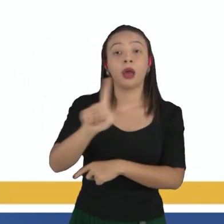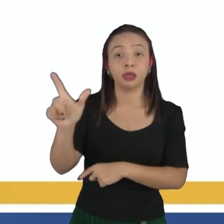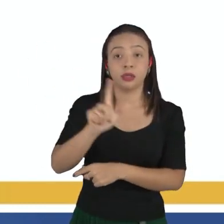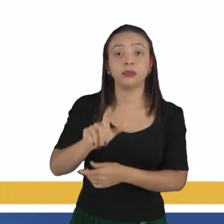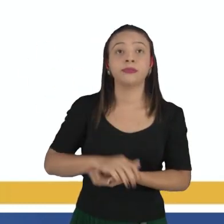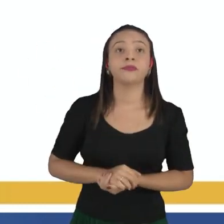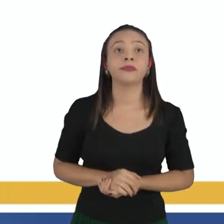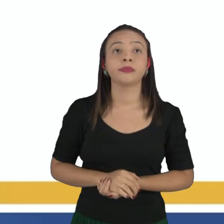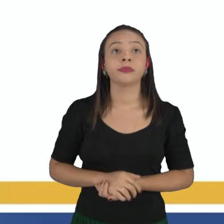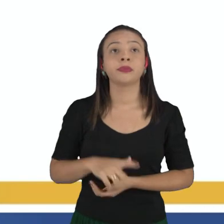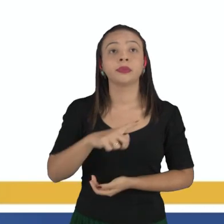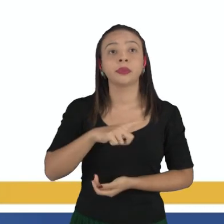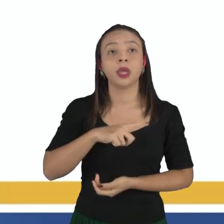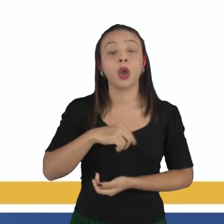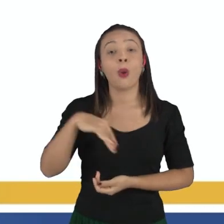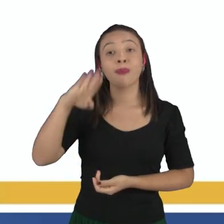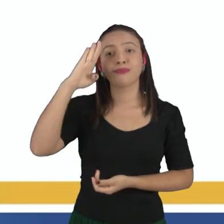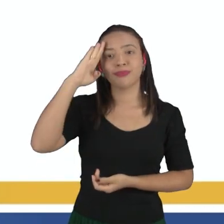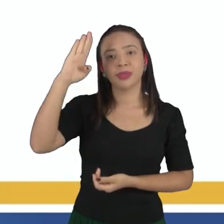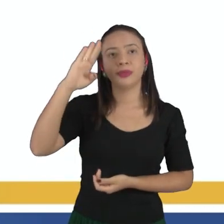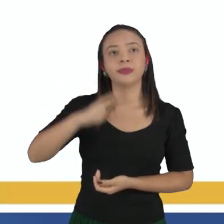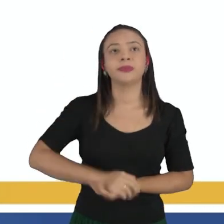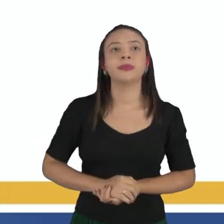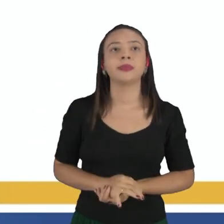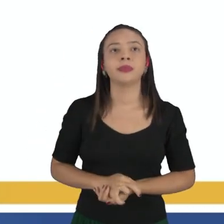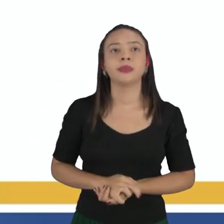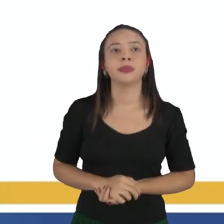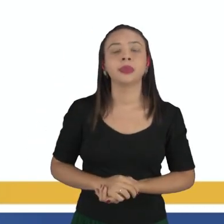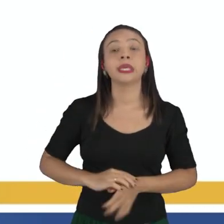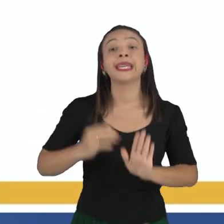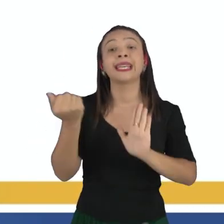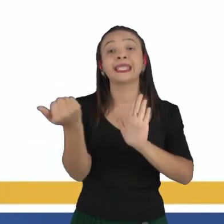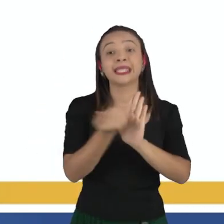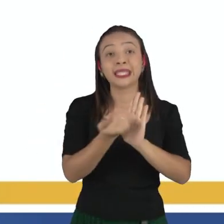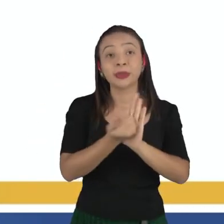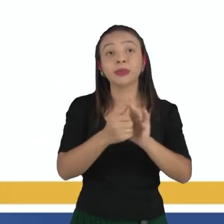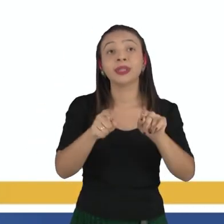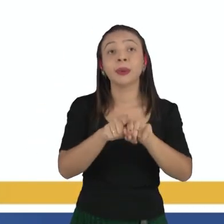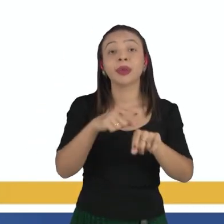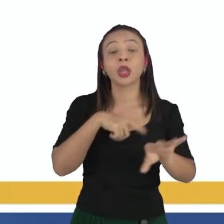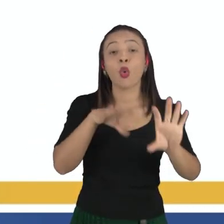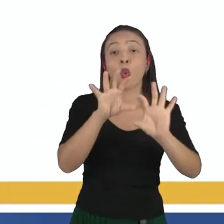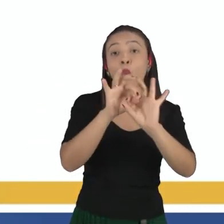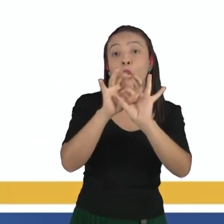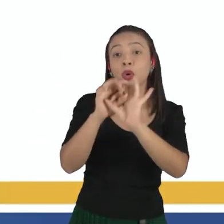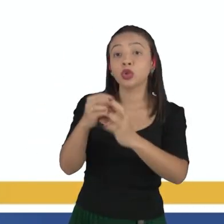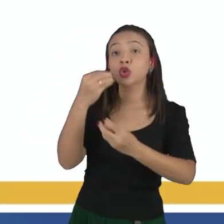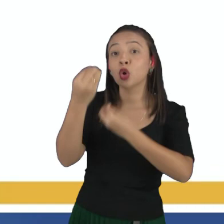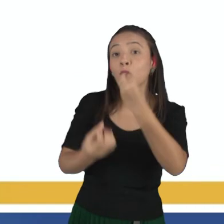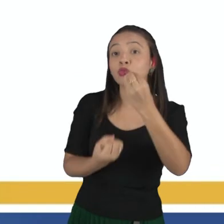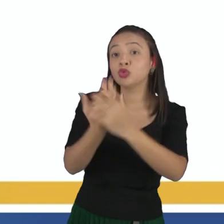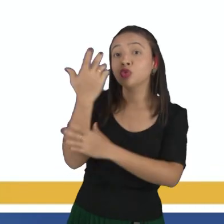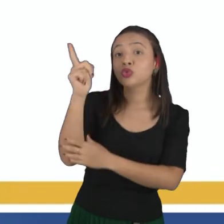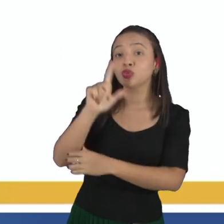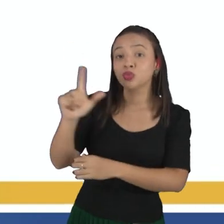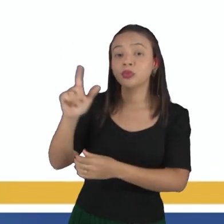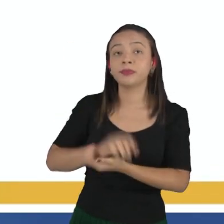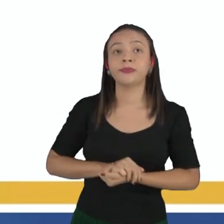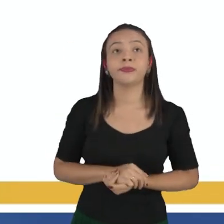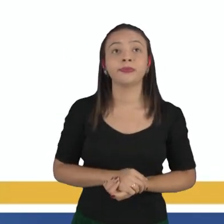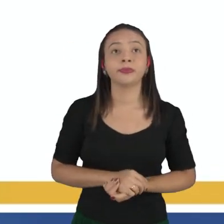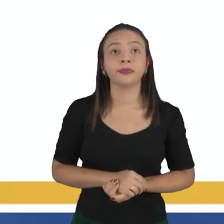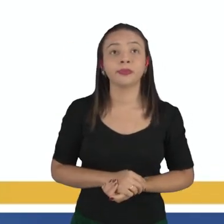latim. E aí nós temos aqui os principais deles, que a simbologia deles está relacionada com o seu nome em latim.